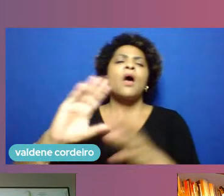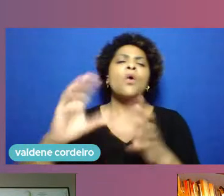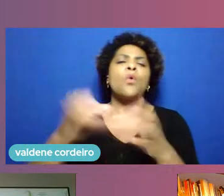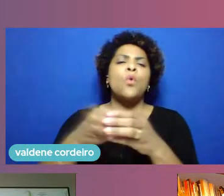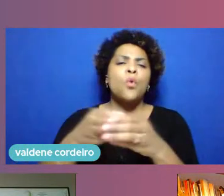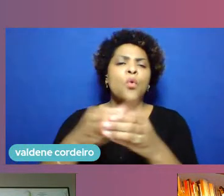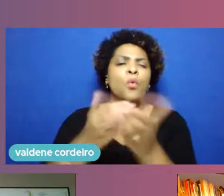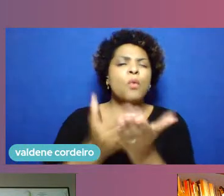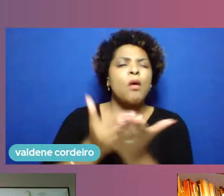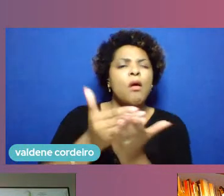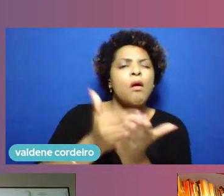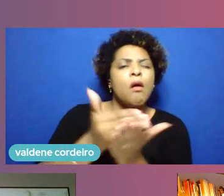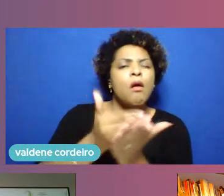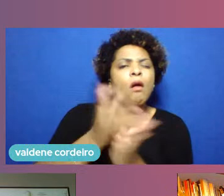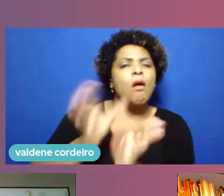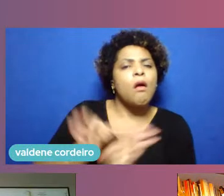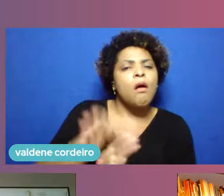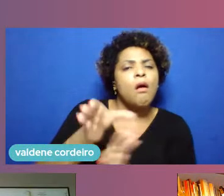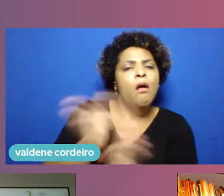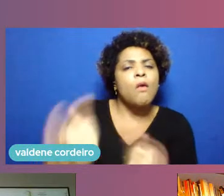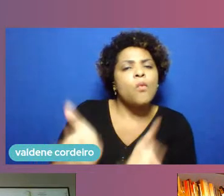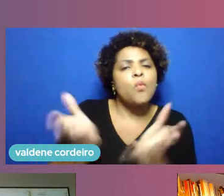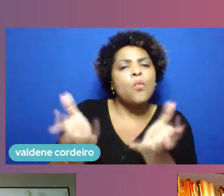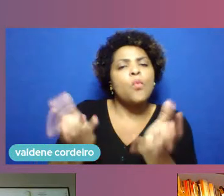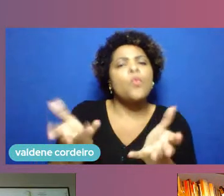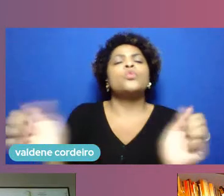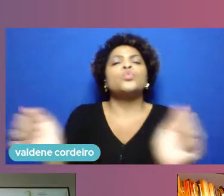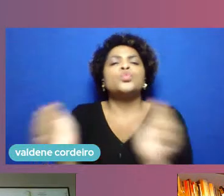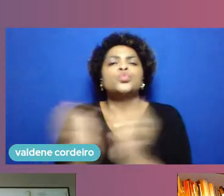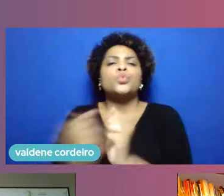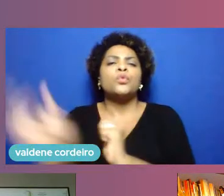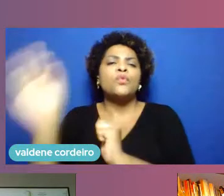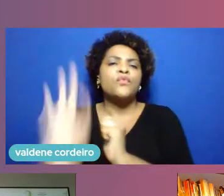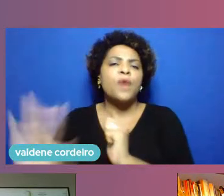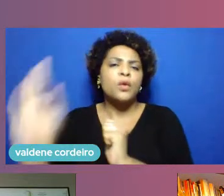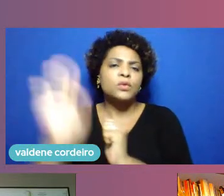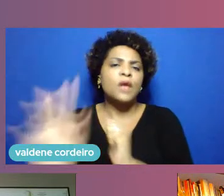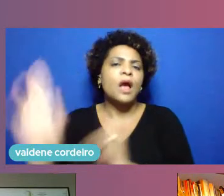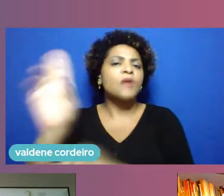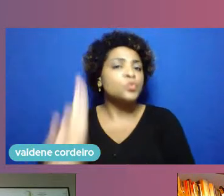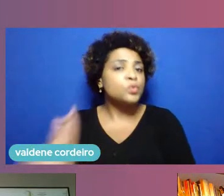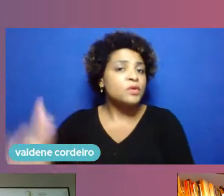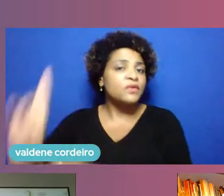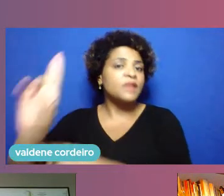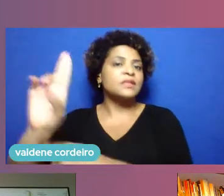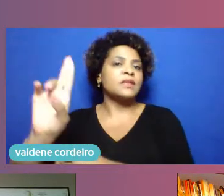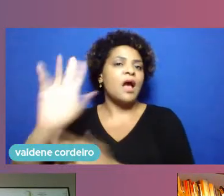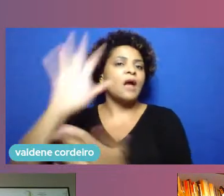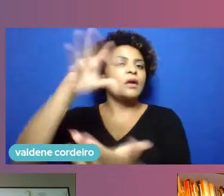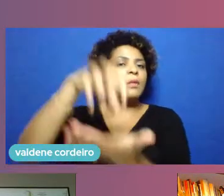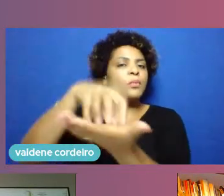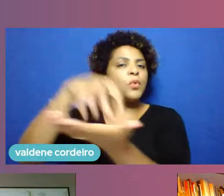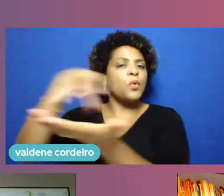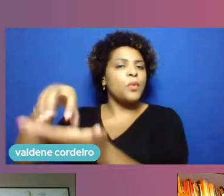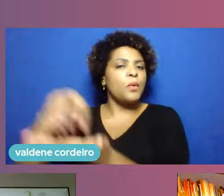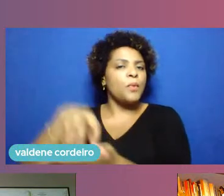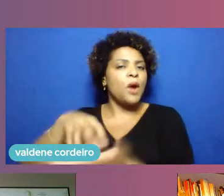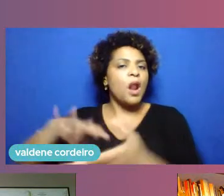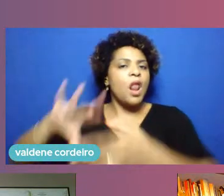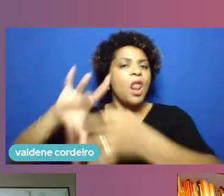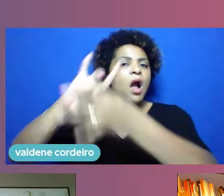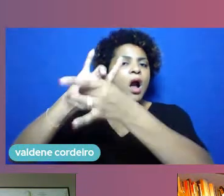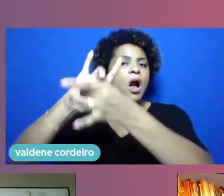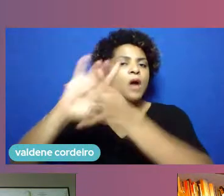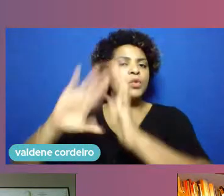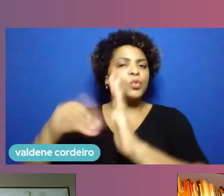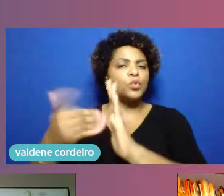as na universidade, em alguns departamentos, às vezes, precisamente, ora, conectando todas as universidades, como fizemos o